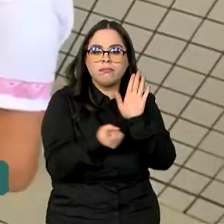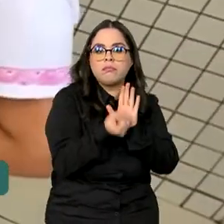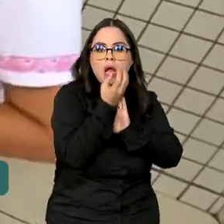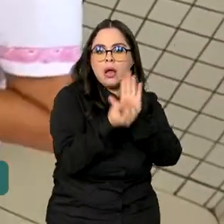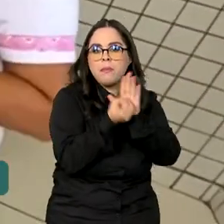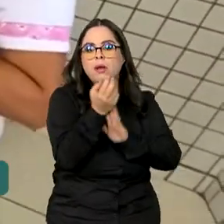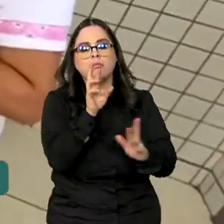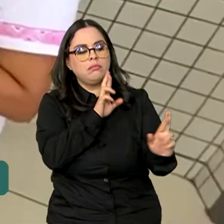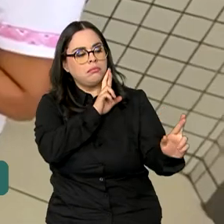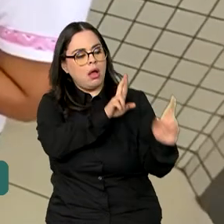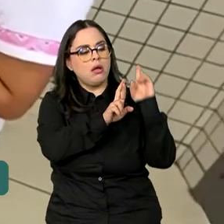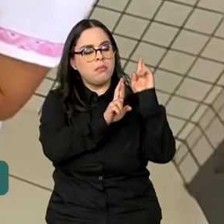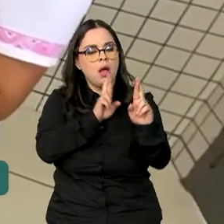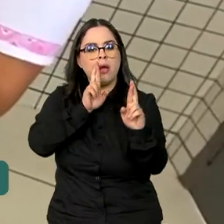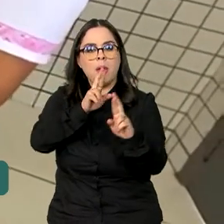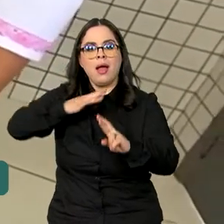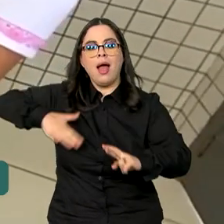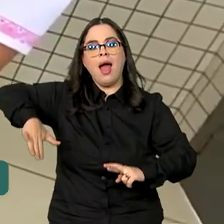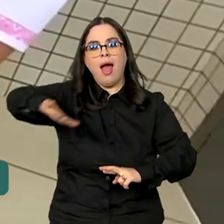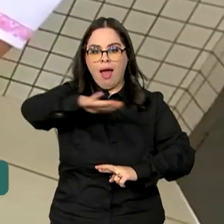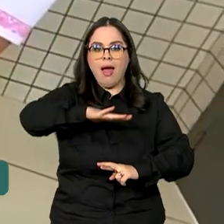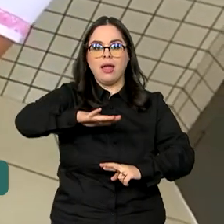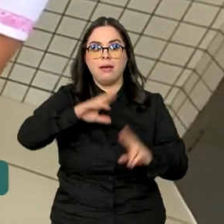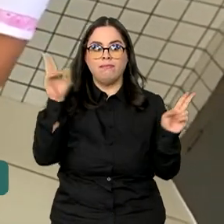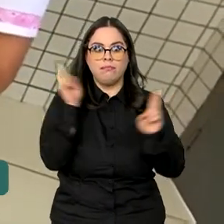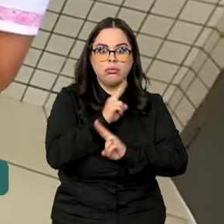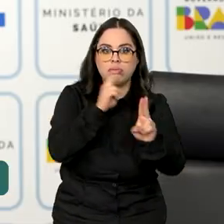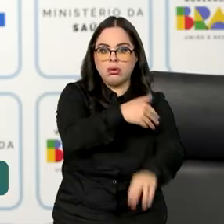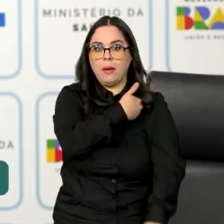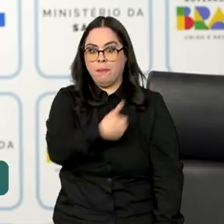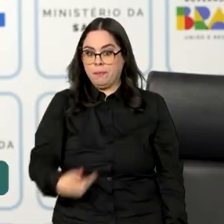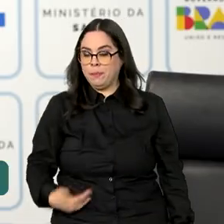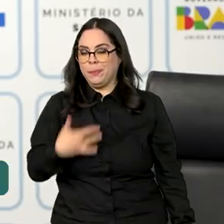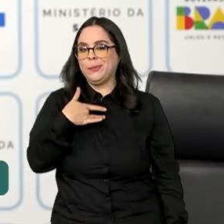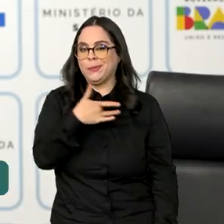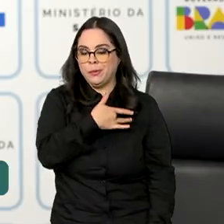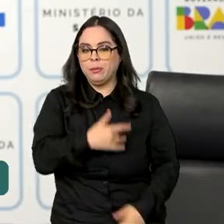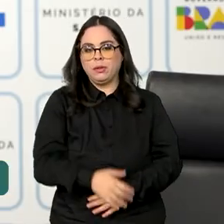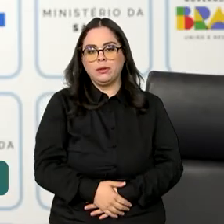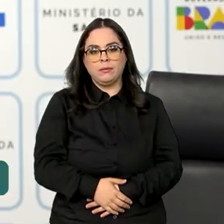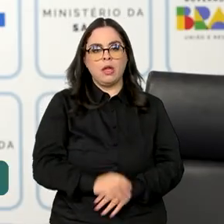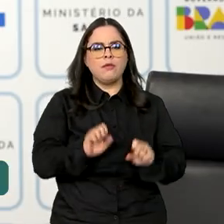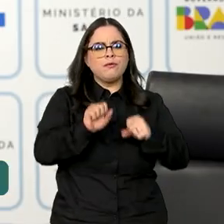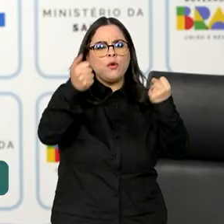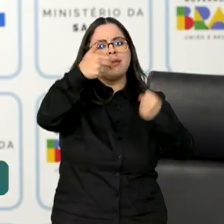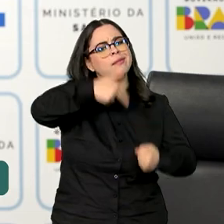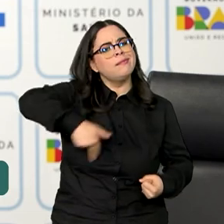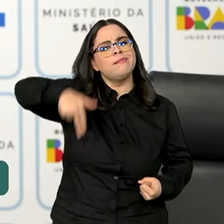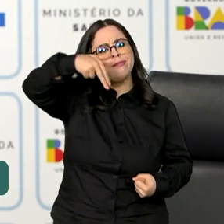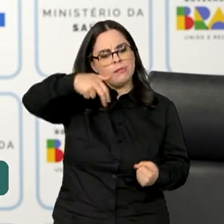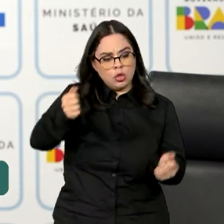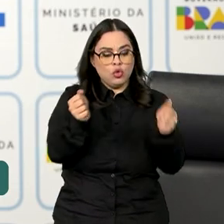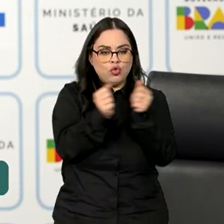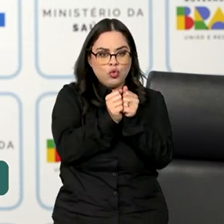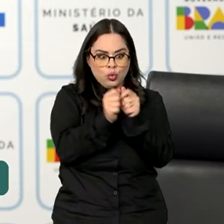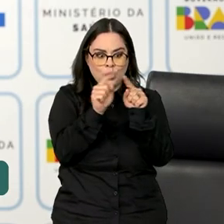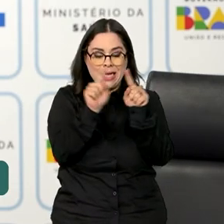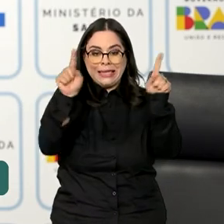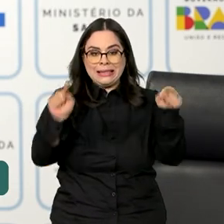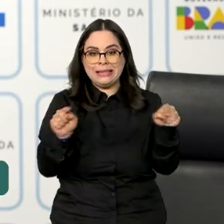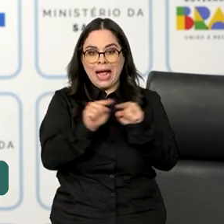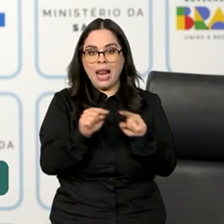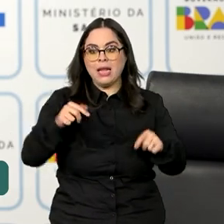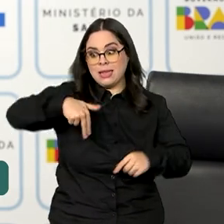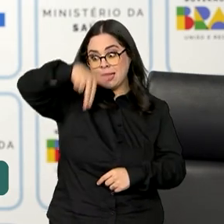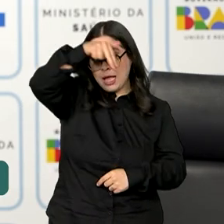resposta a casos de emergência em saúde pública. A Força Nacional está junto com a Sala Nacional de